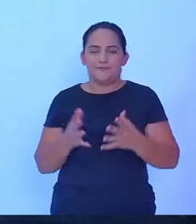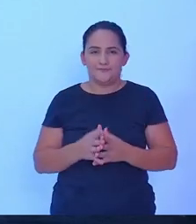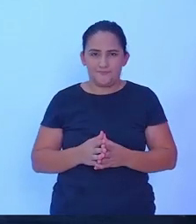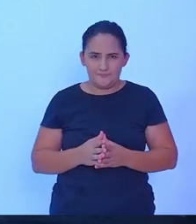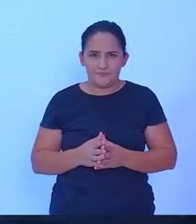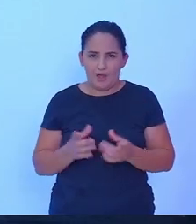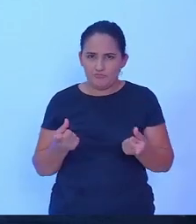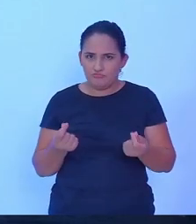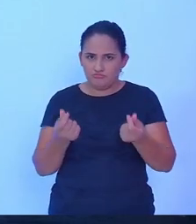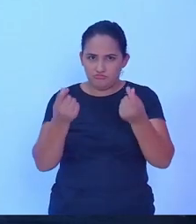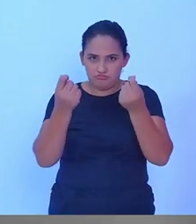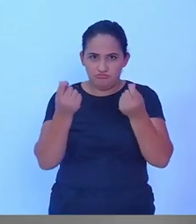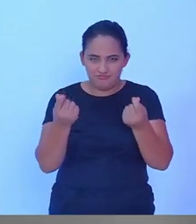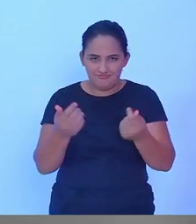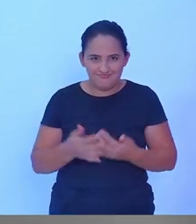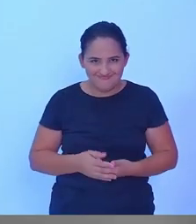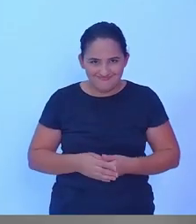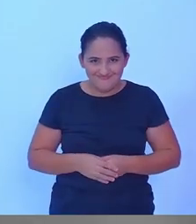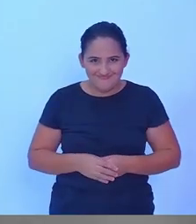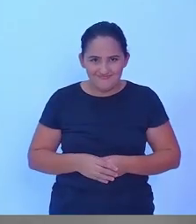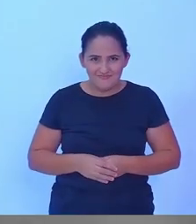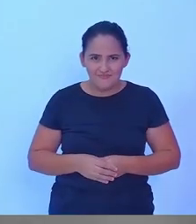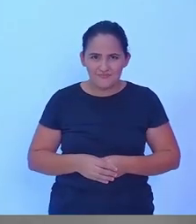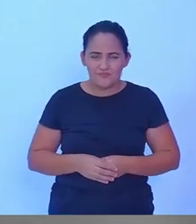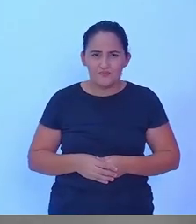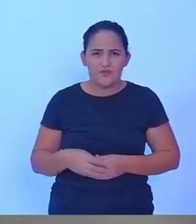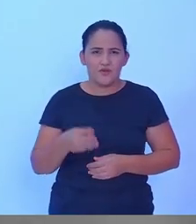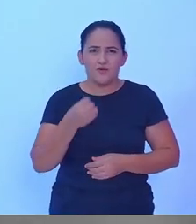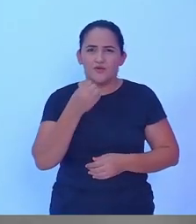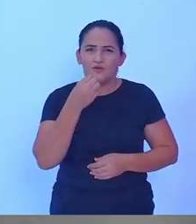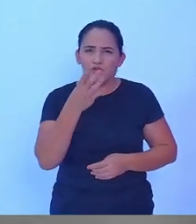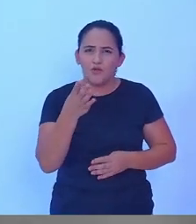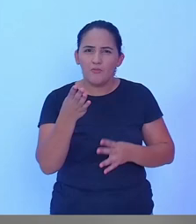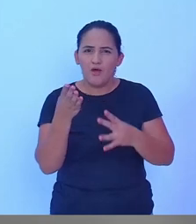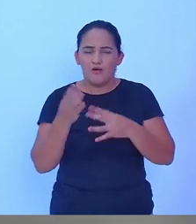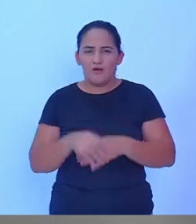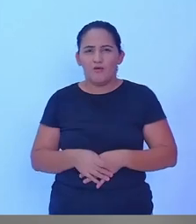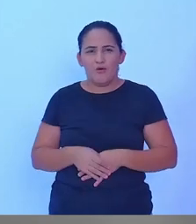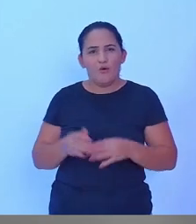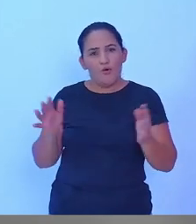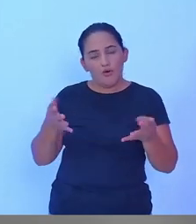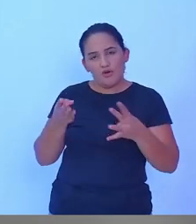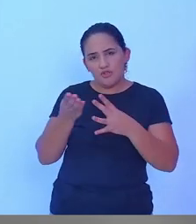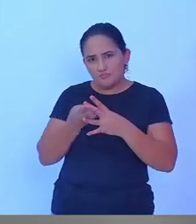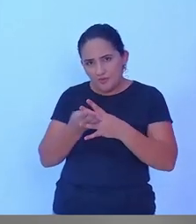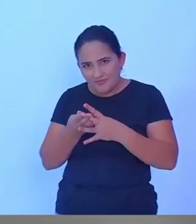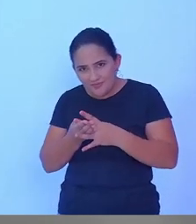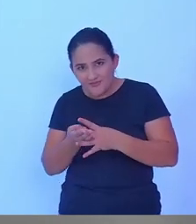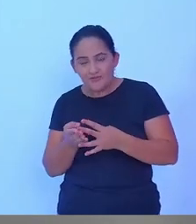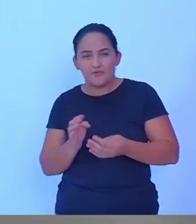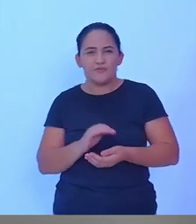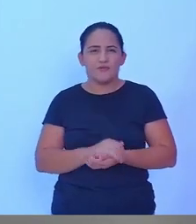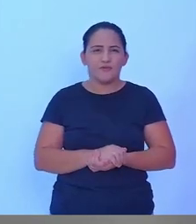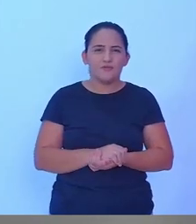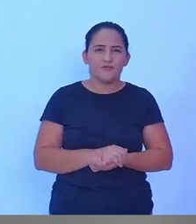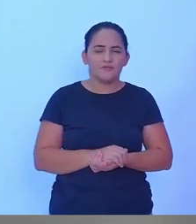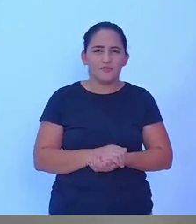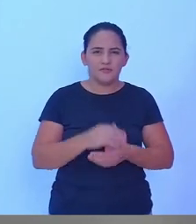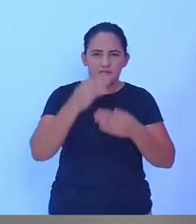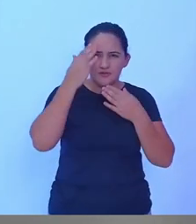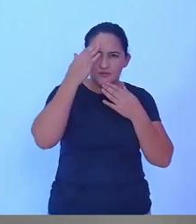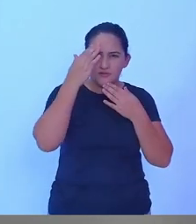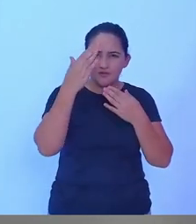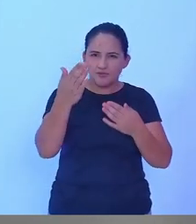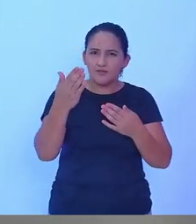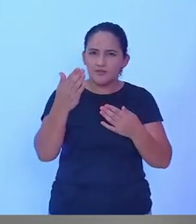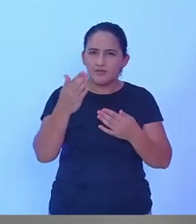muito bom, nesse momento, a gente encerra esse segundo bloco. Lembrando, eu quero agradecer também